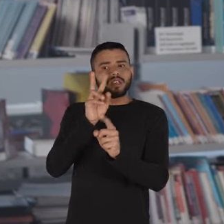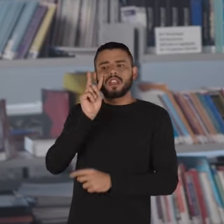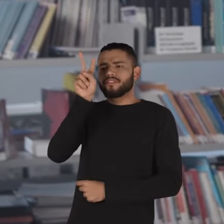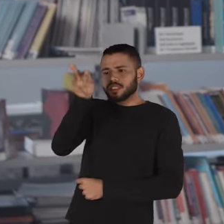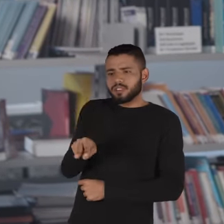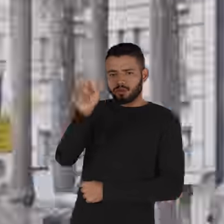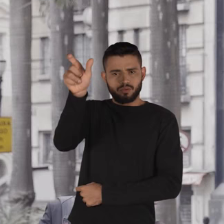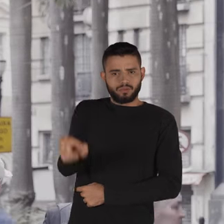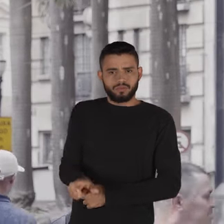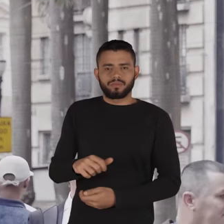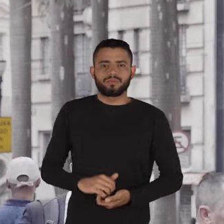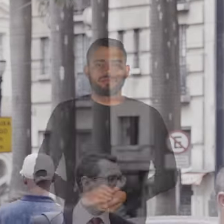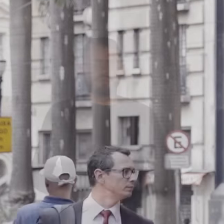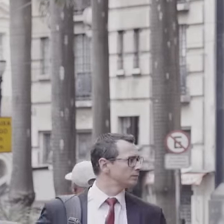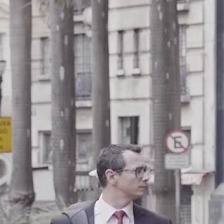visão que tem do outro.